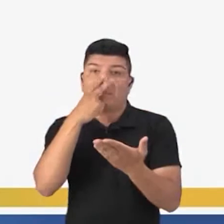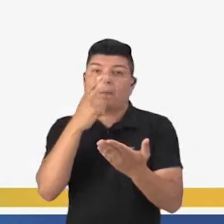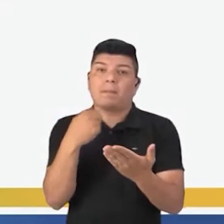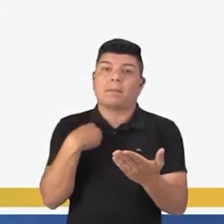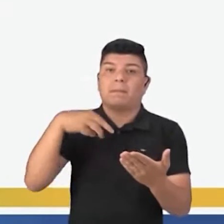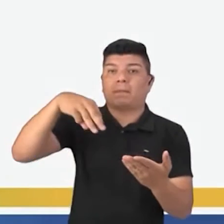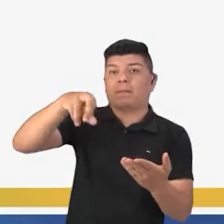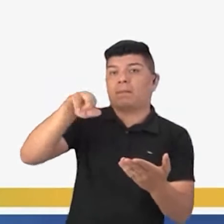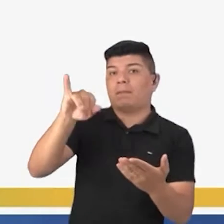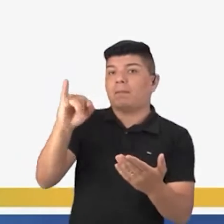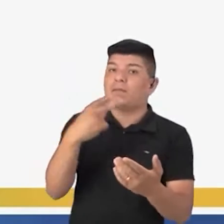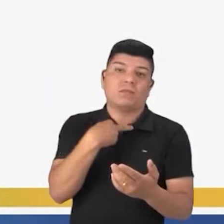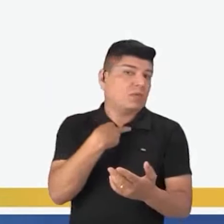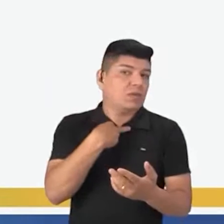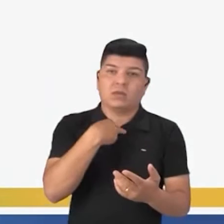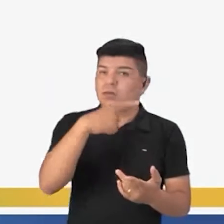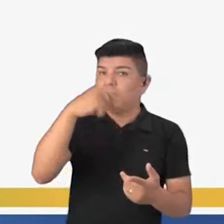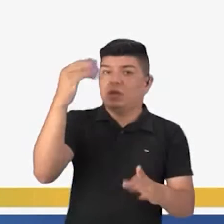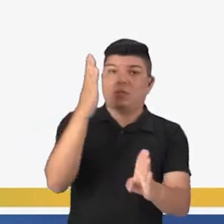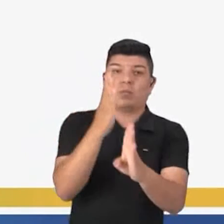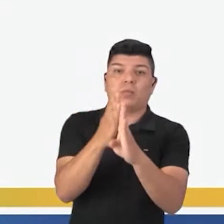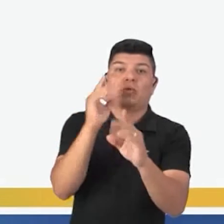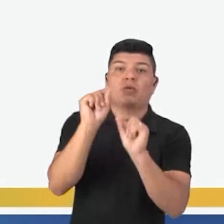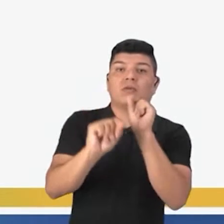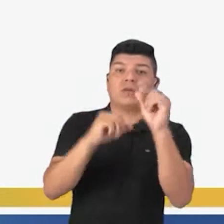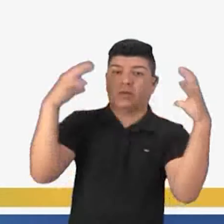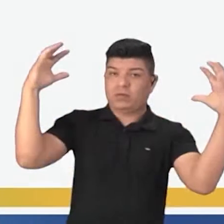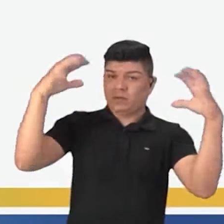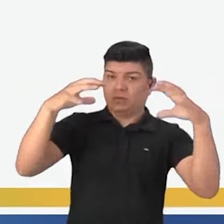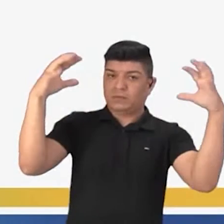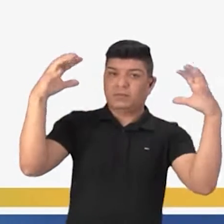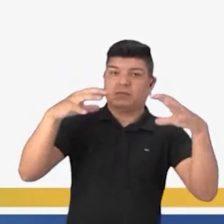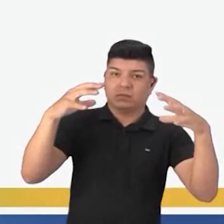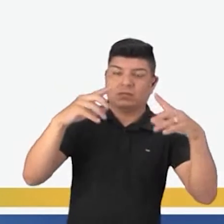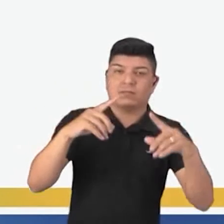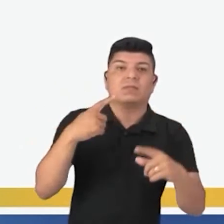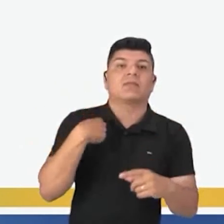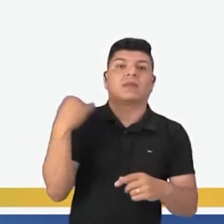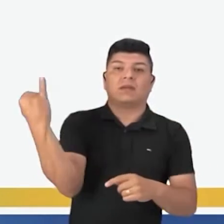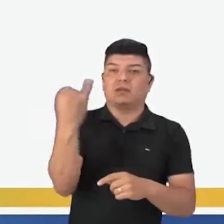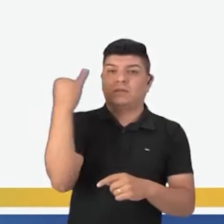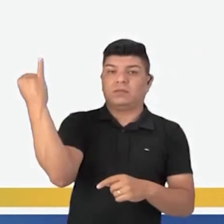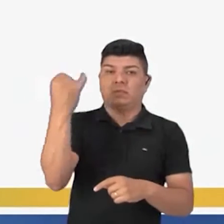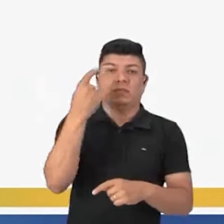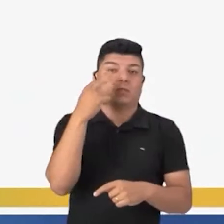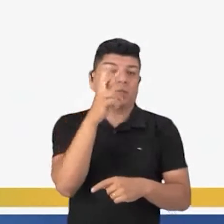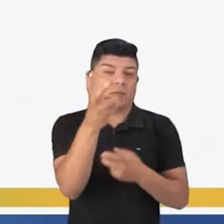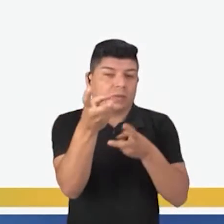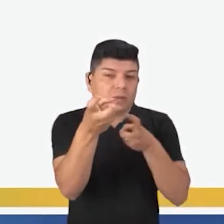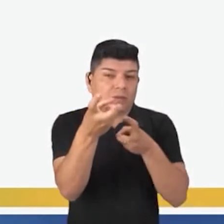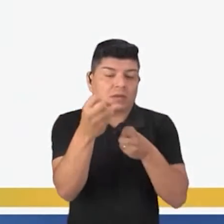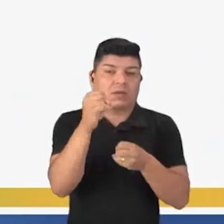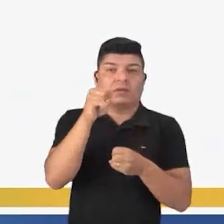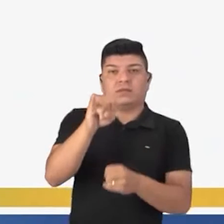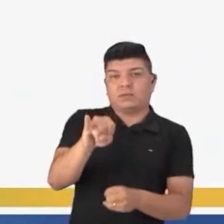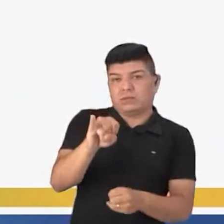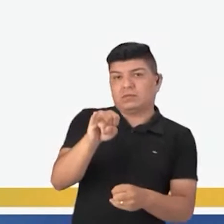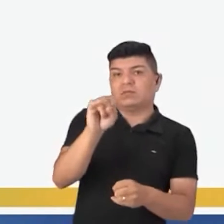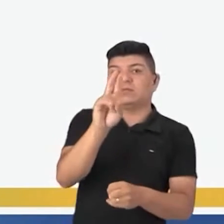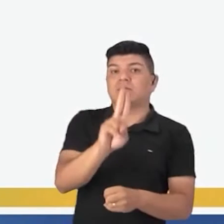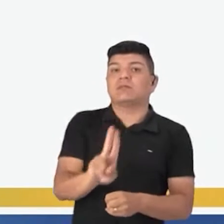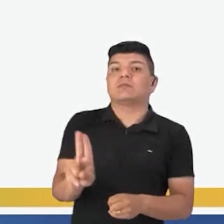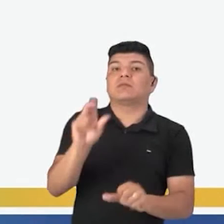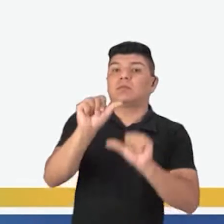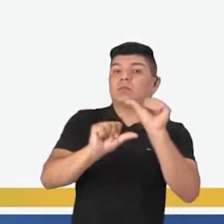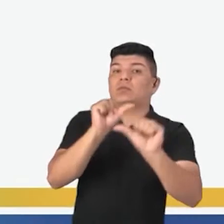que Maria não poderá sair devido ao ato de chover. É interessante notar que se tocássemos o